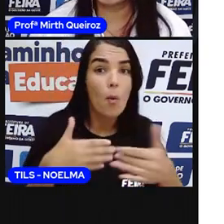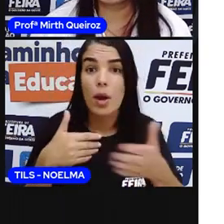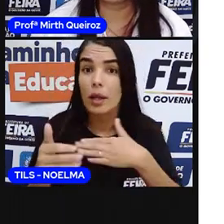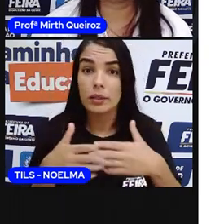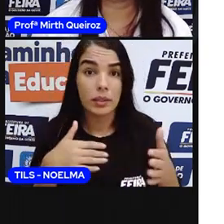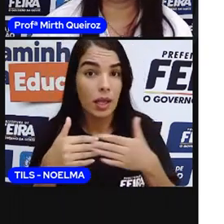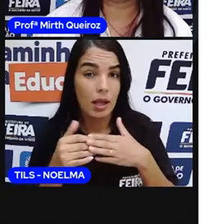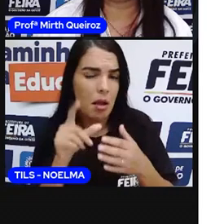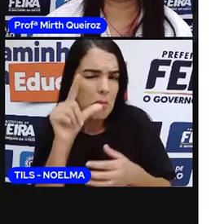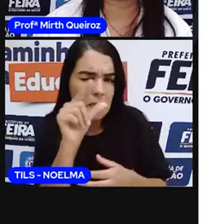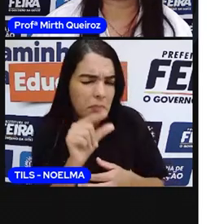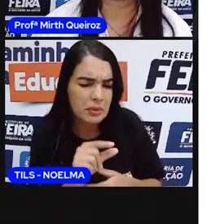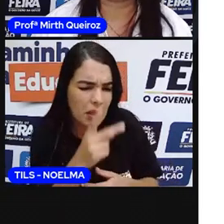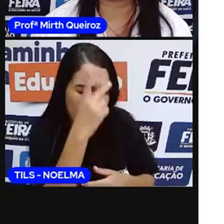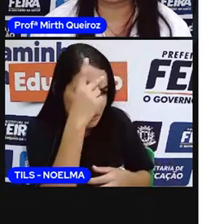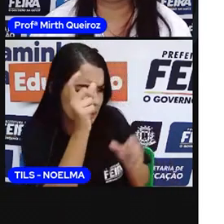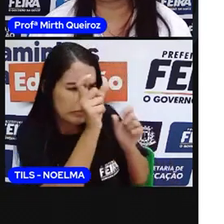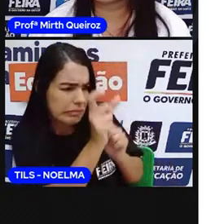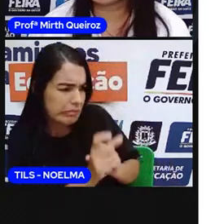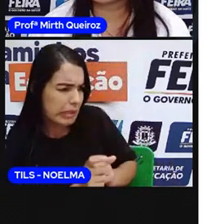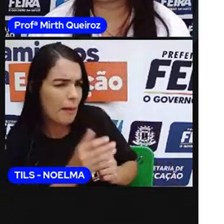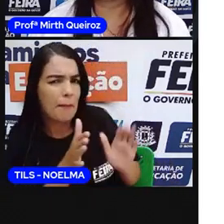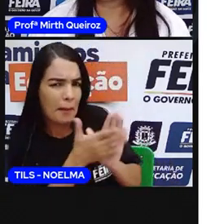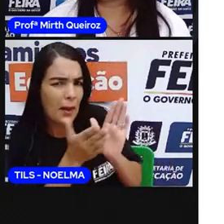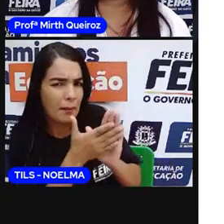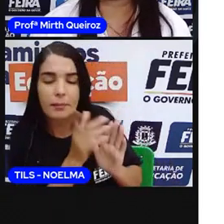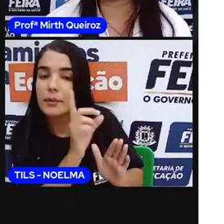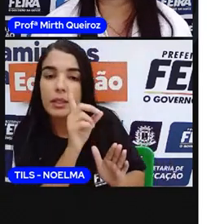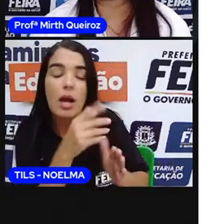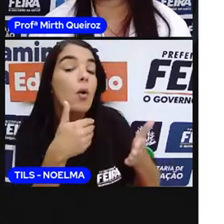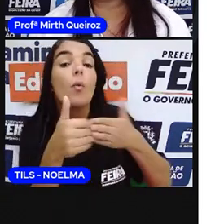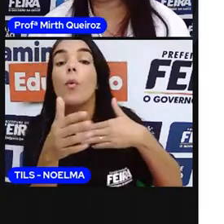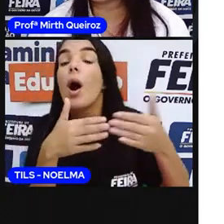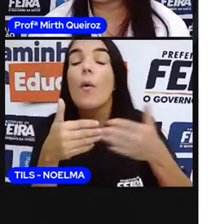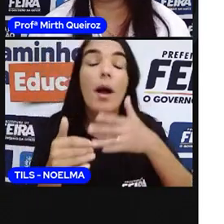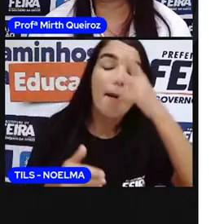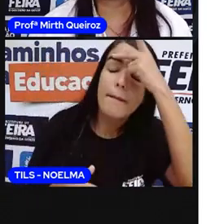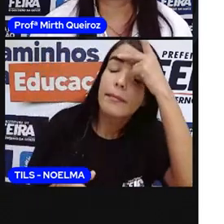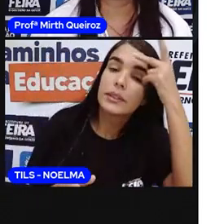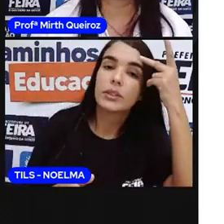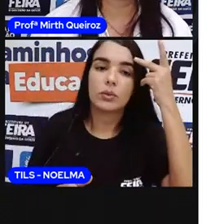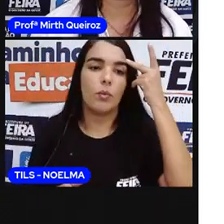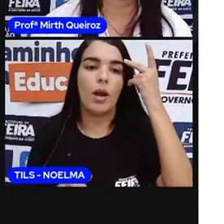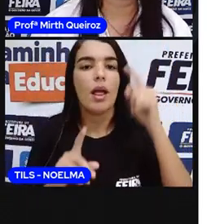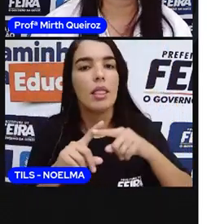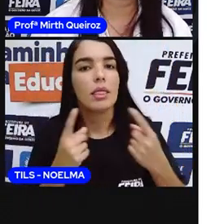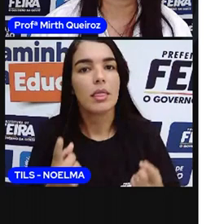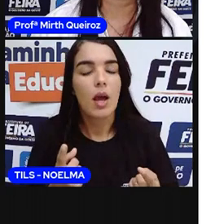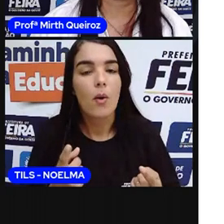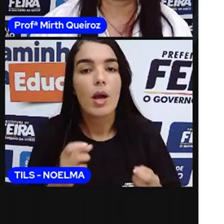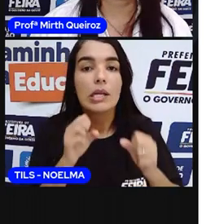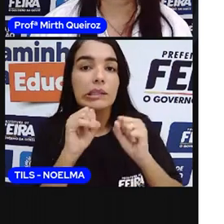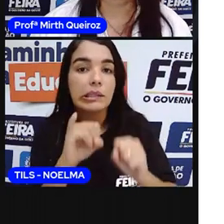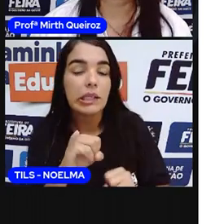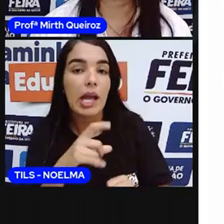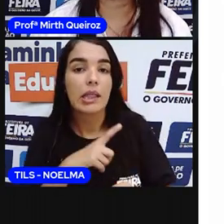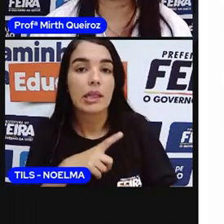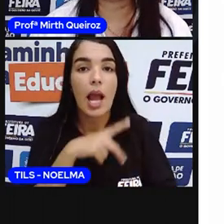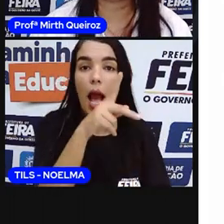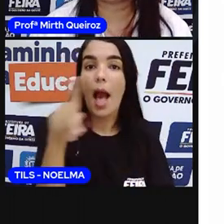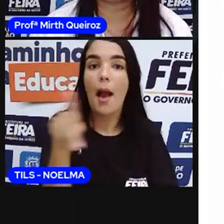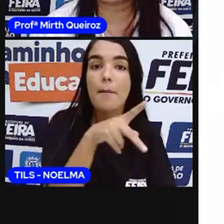não é diminuindo a profissão, eu falo qualquer pessoa pode chegar até essa profissão. Então, se eu falar para vocês, a